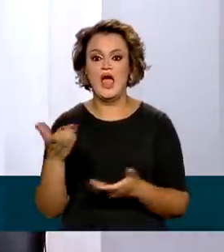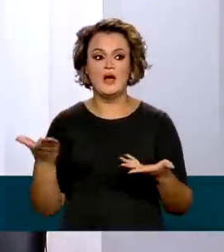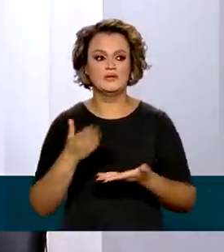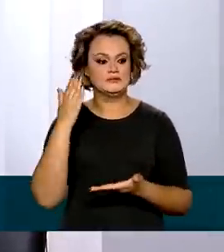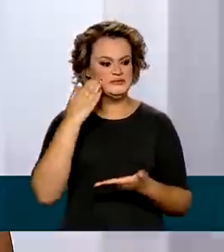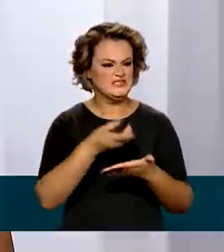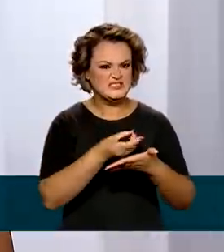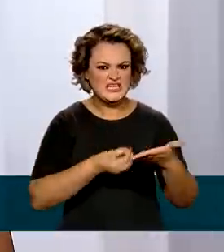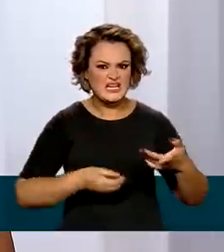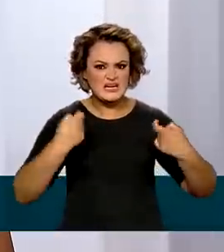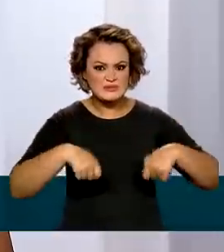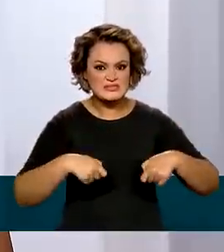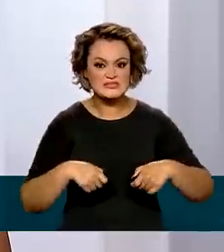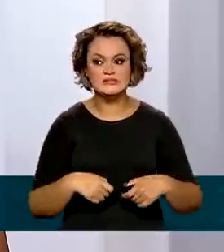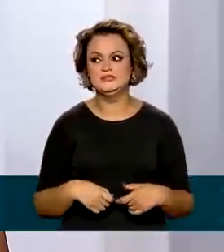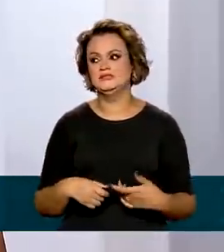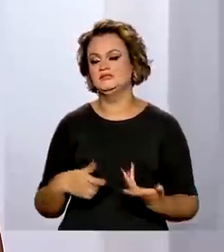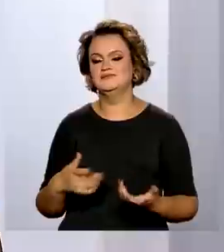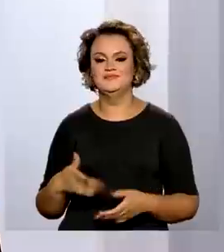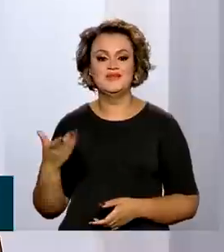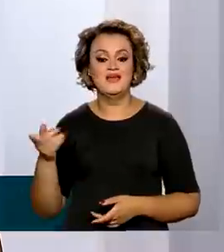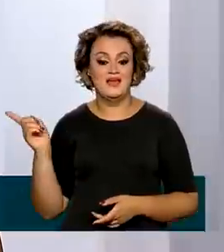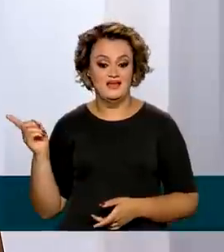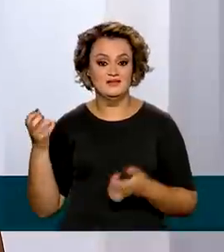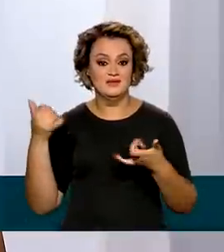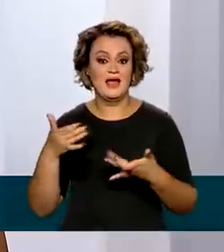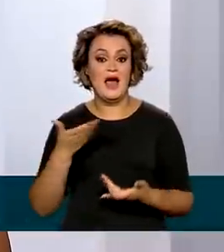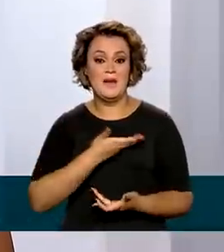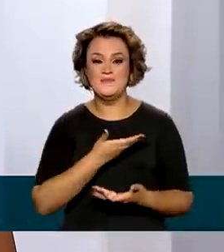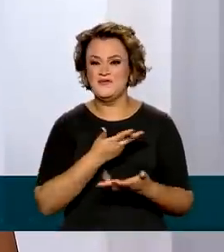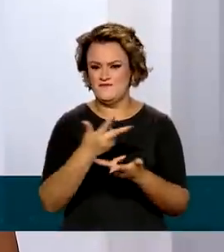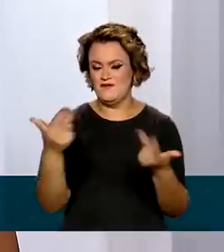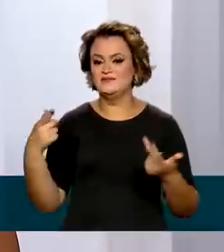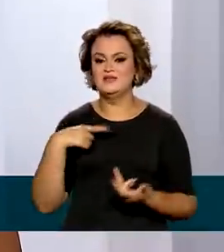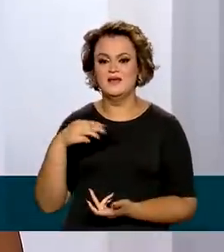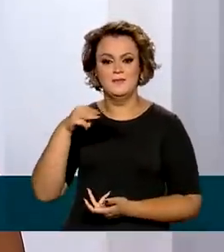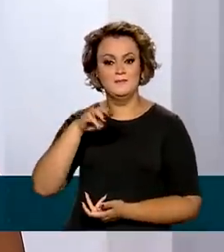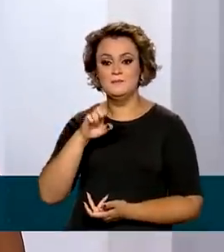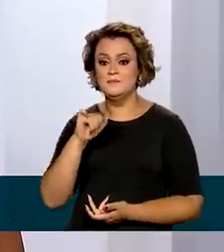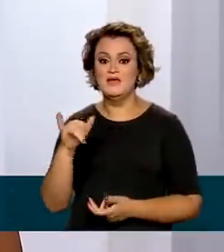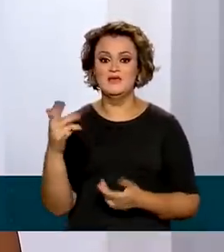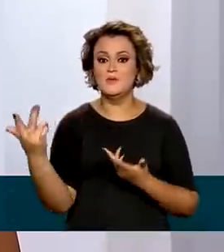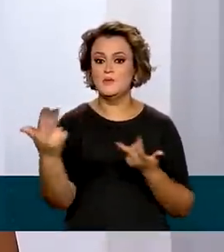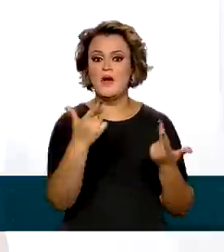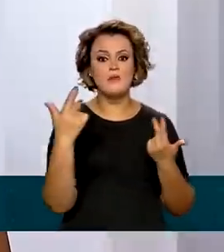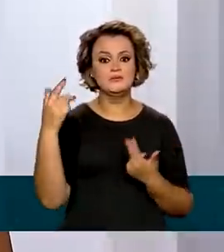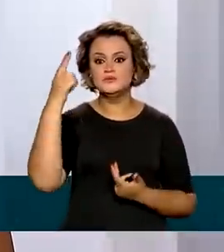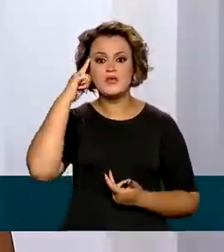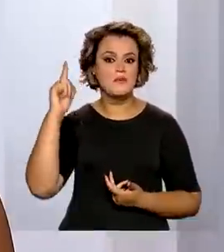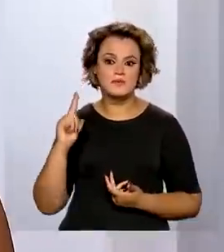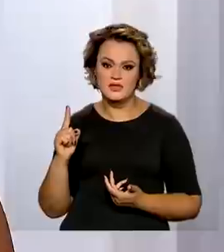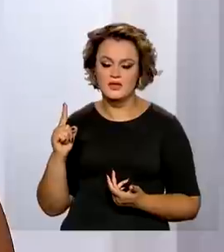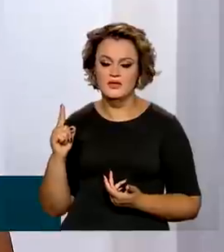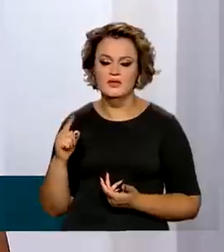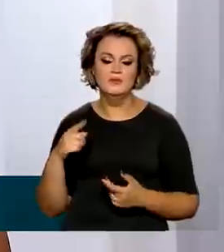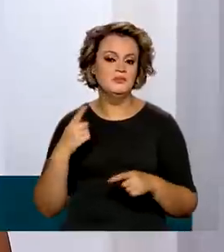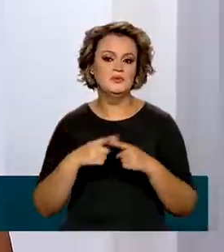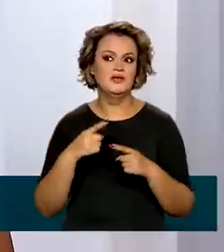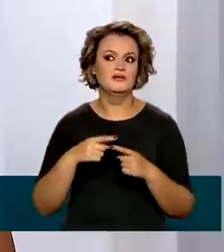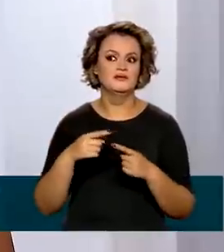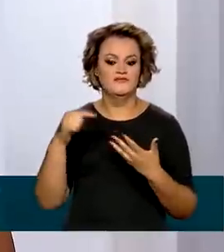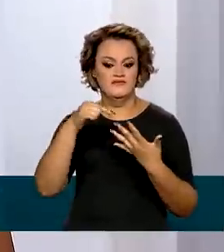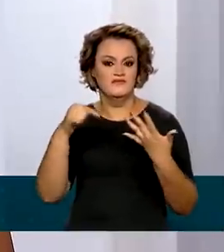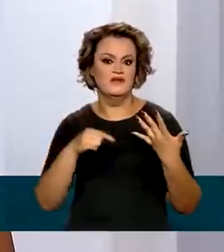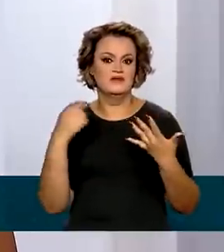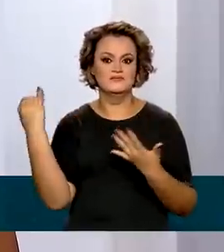da declaração. Eu tenho vários amigos que também são MEI e estão com o mesmo problema que eu. Talvez é porque não conheça a